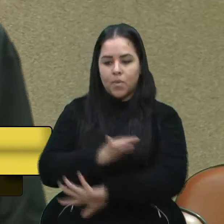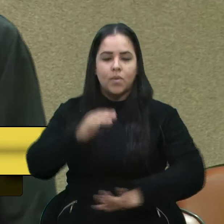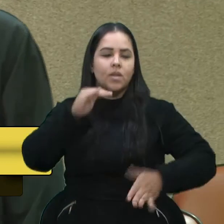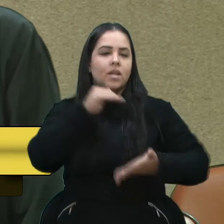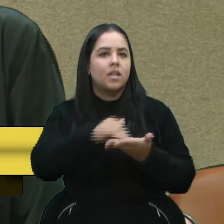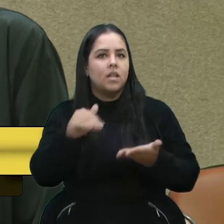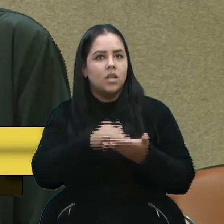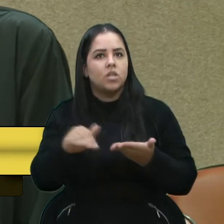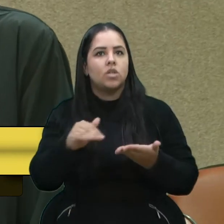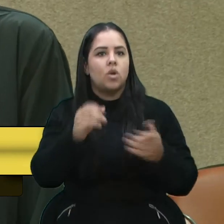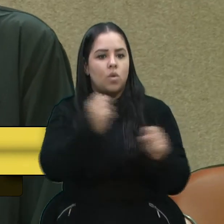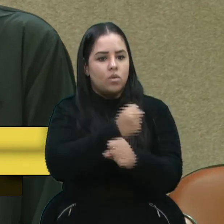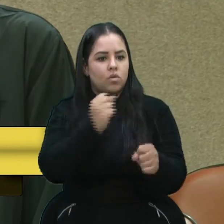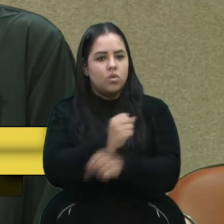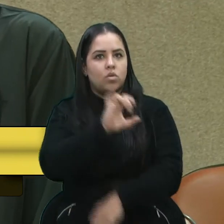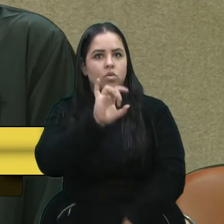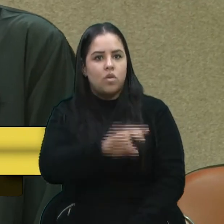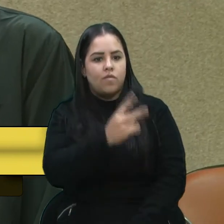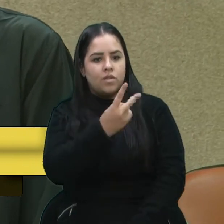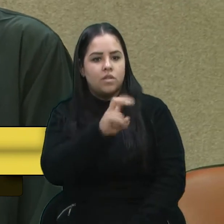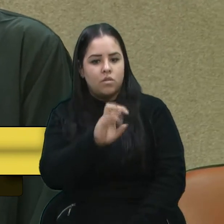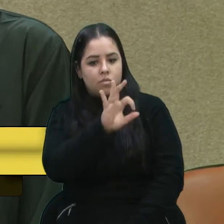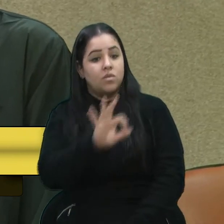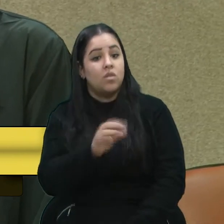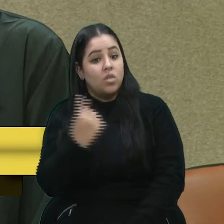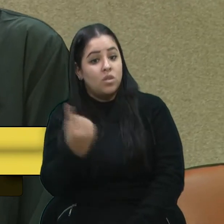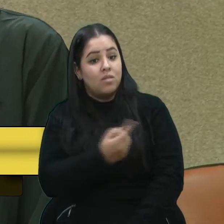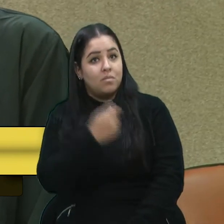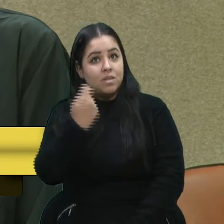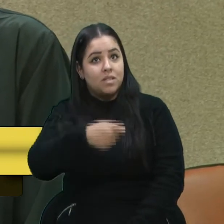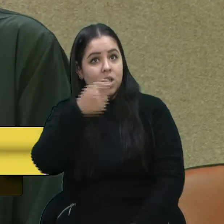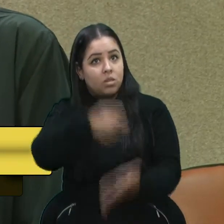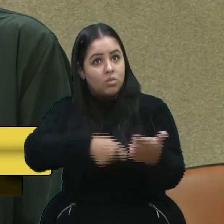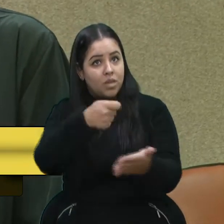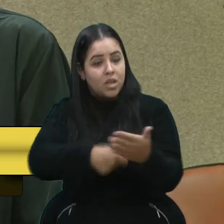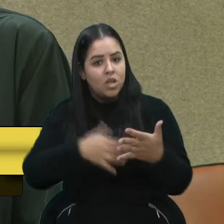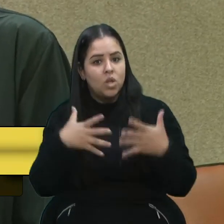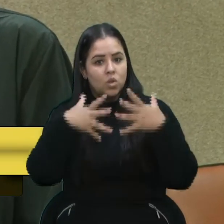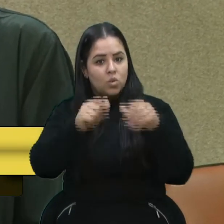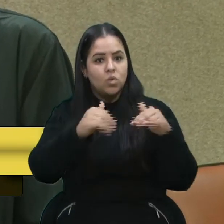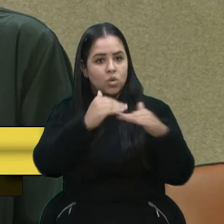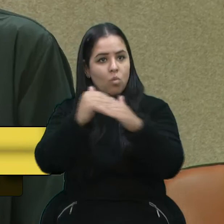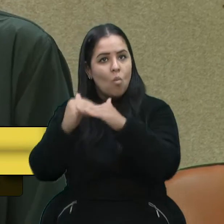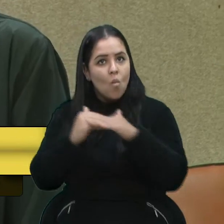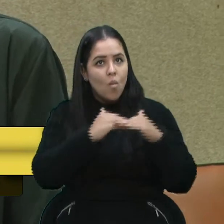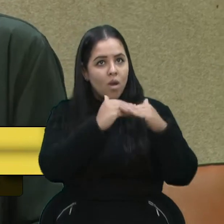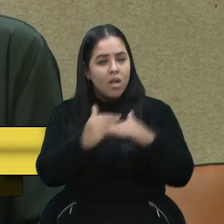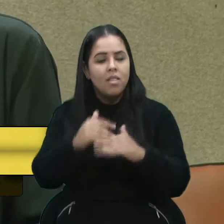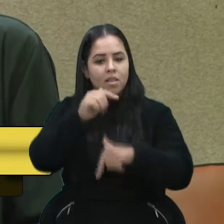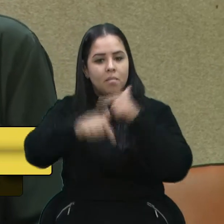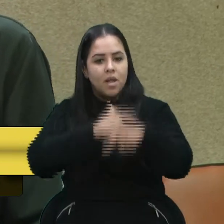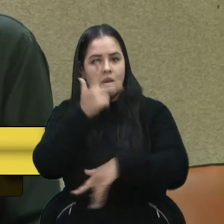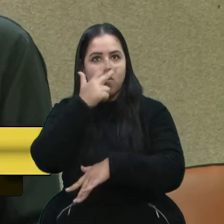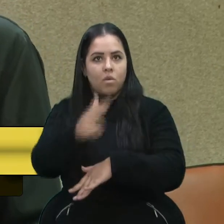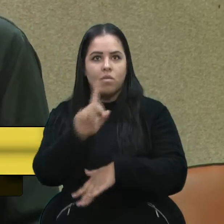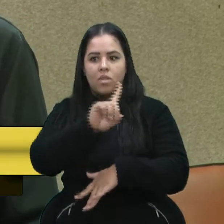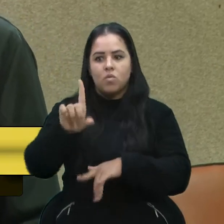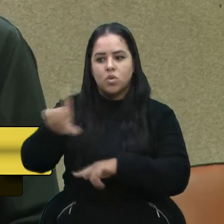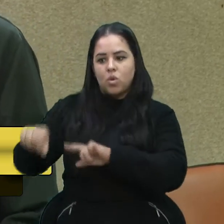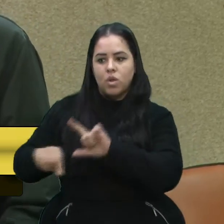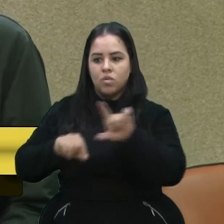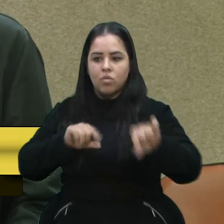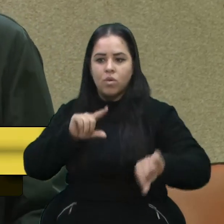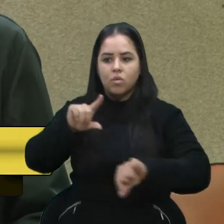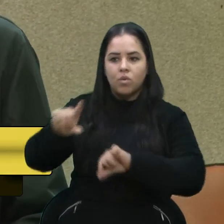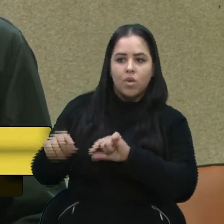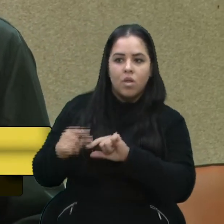25%, então cabe a nós talvez lutar para que, já que todos somos iguais, todos trabalhem de forma igual também, não selecionando alguns trabalhadores